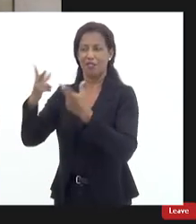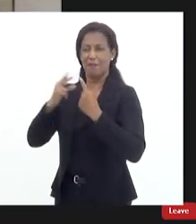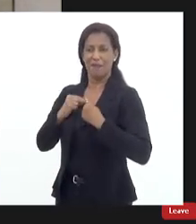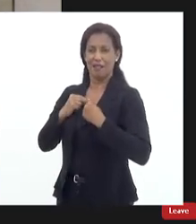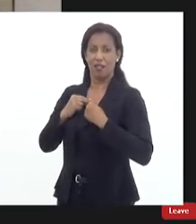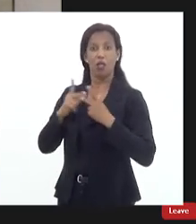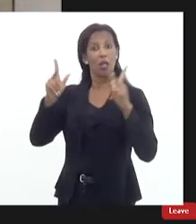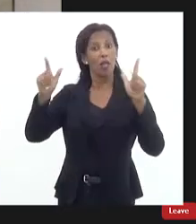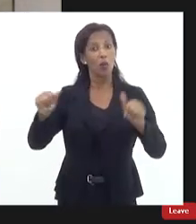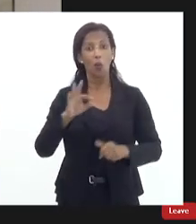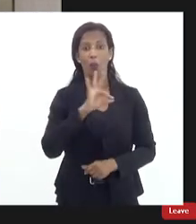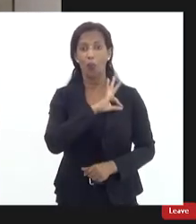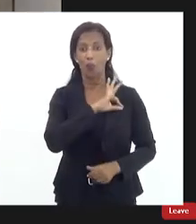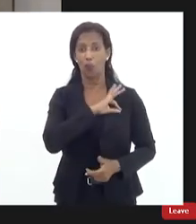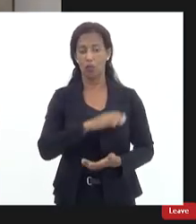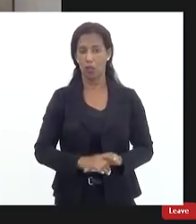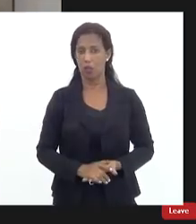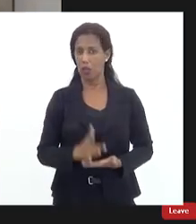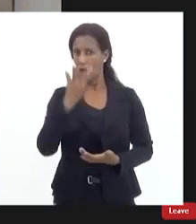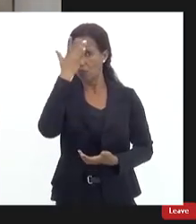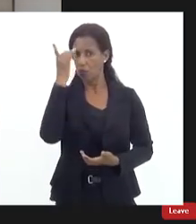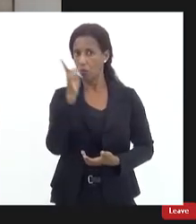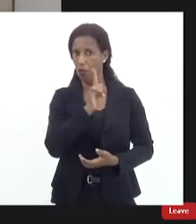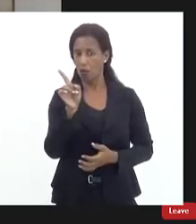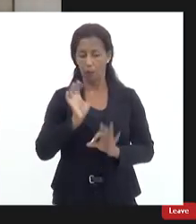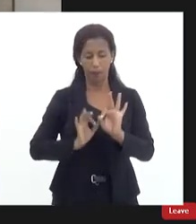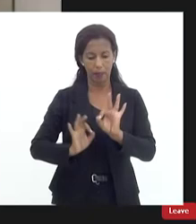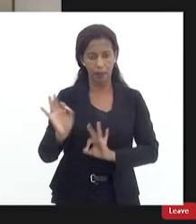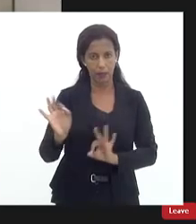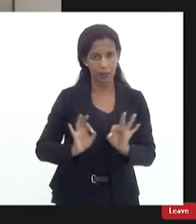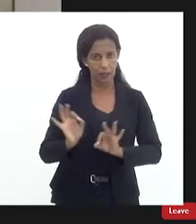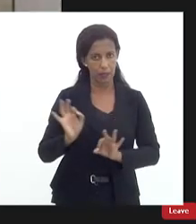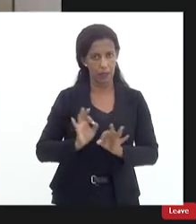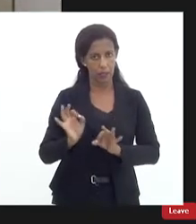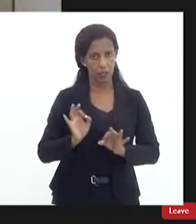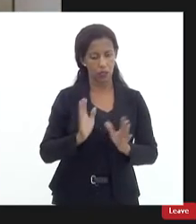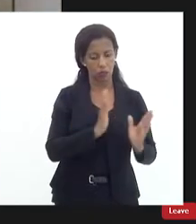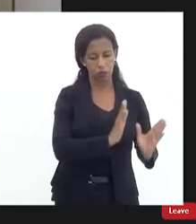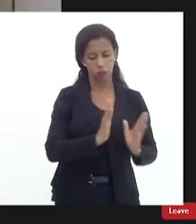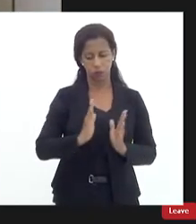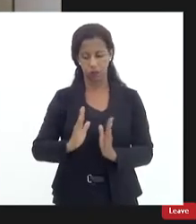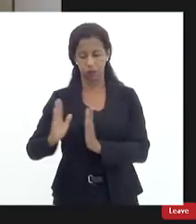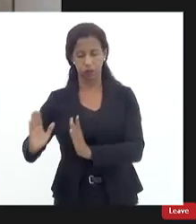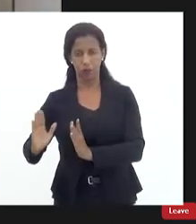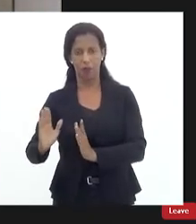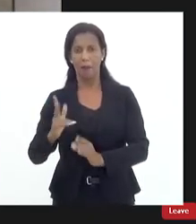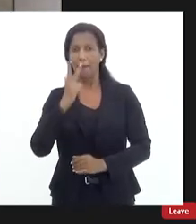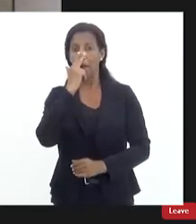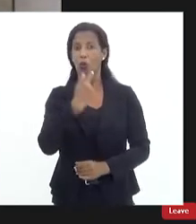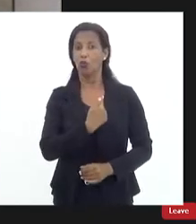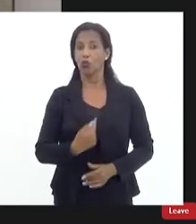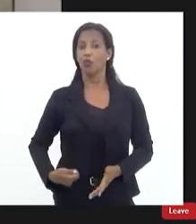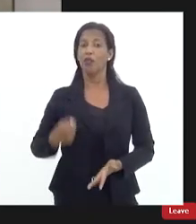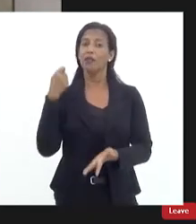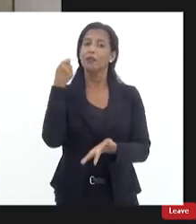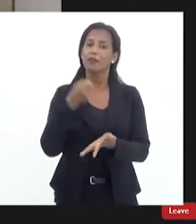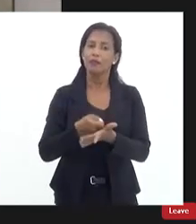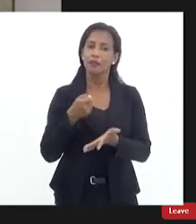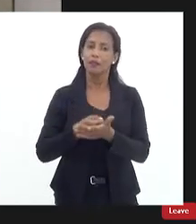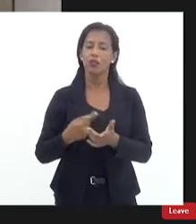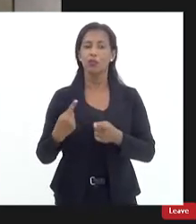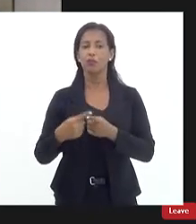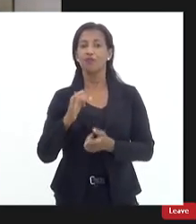as polícias as pessoas não planejam a médio e longo prazo as pessoas os governantes exigem porque